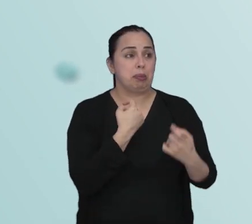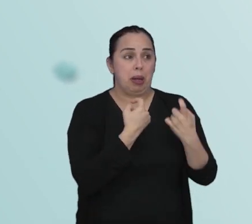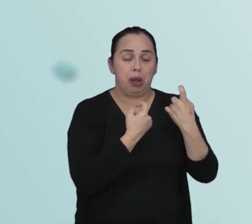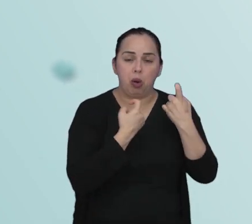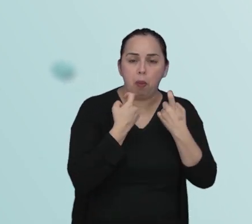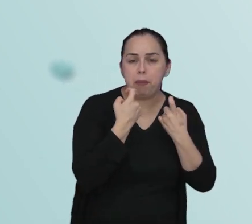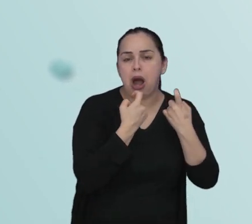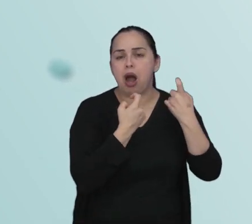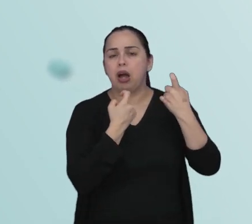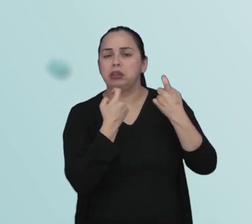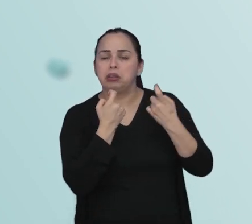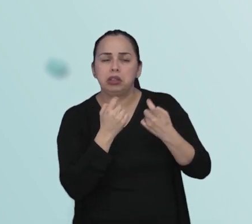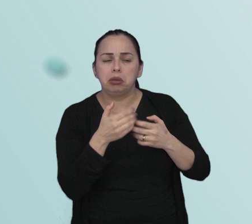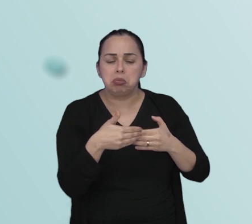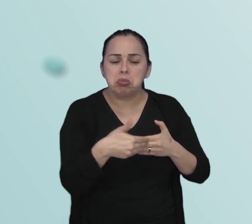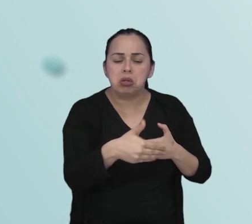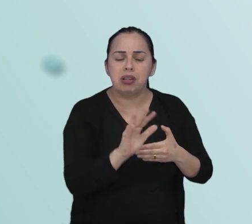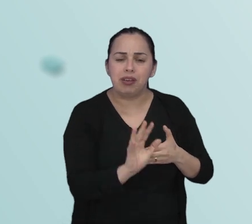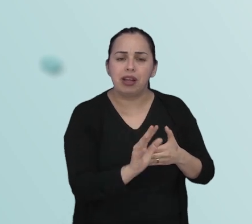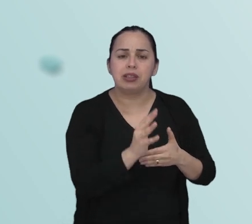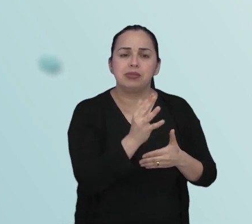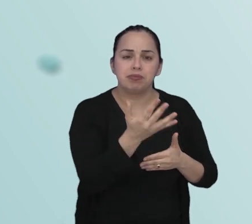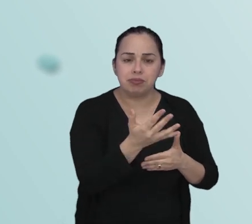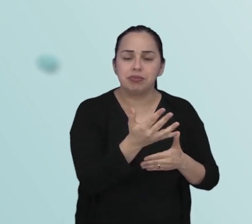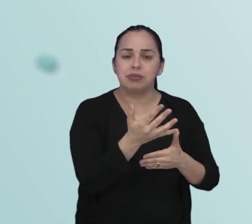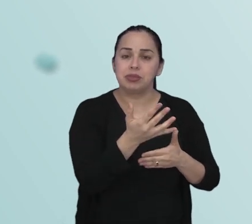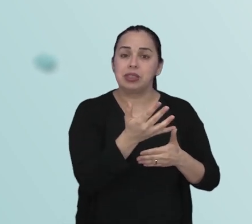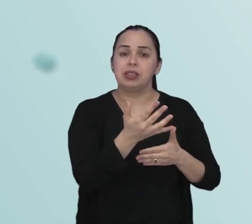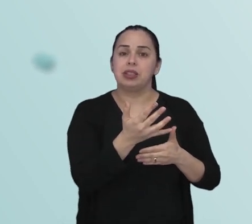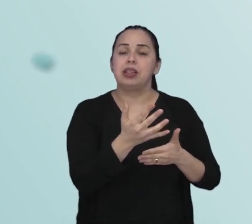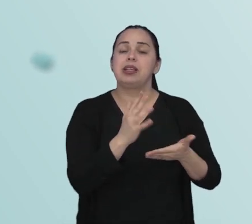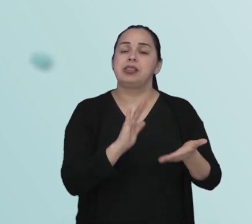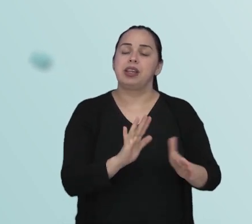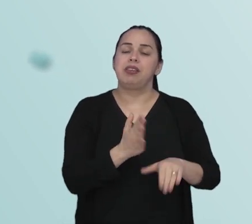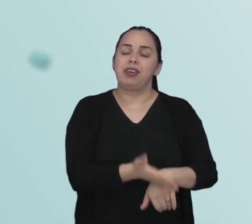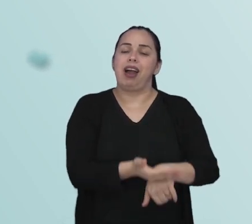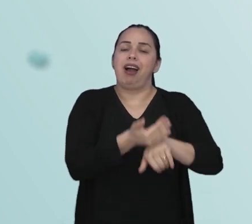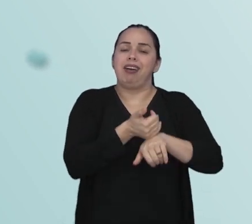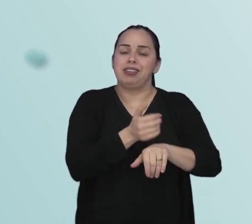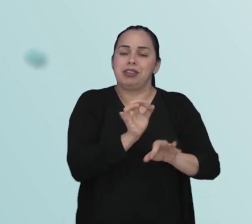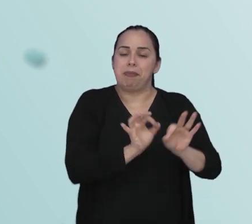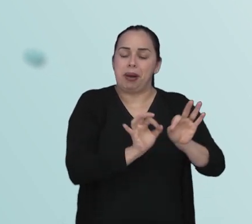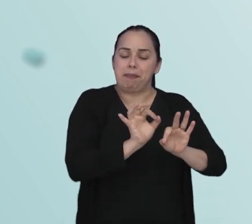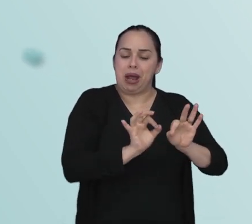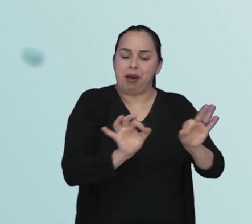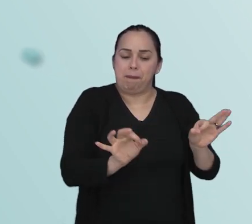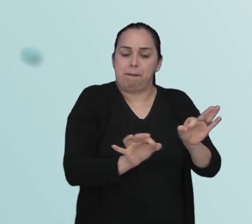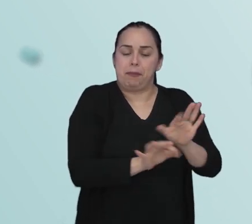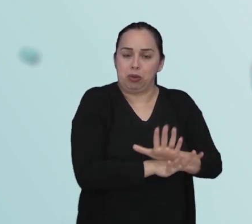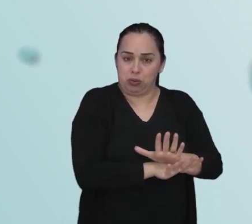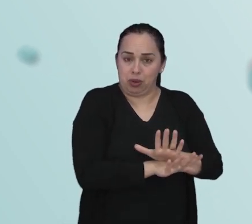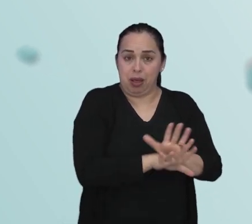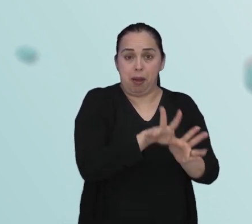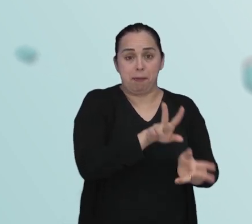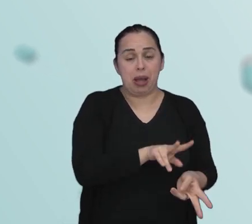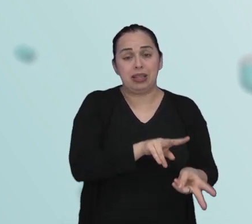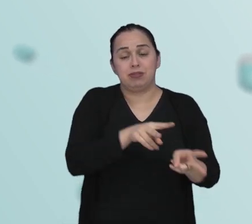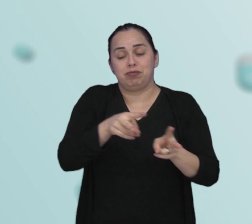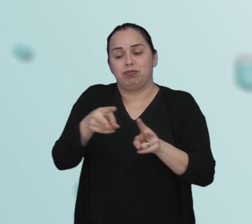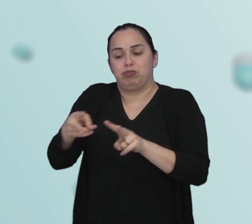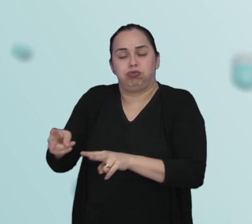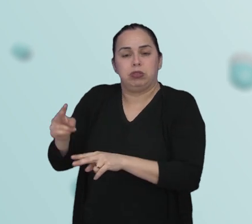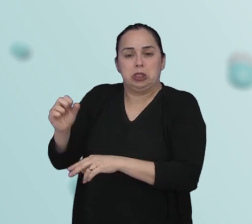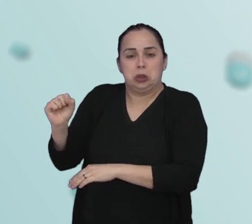preocupados com alguma coisa que está para acontecer e isso serve para a gente se preparar para ela. Quando essa ansiedade, ela